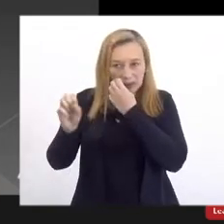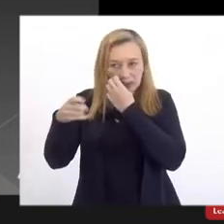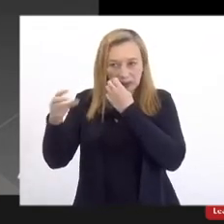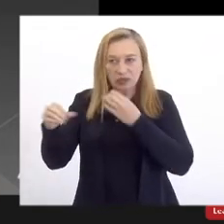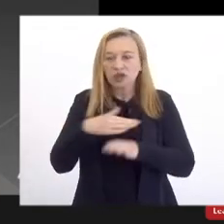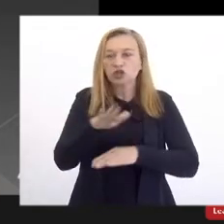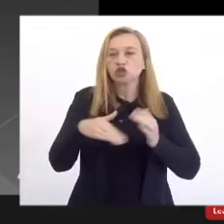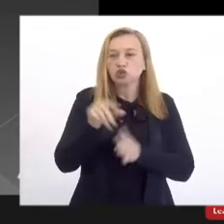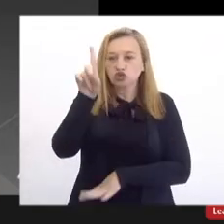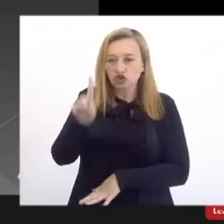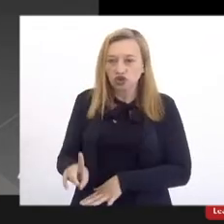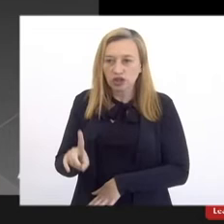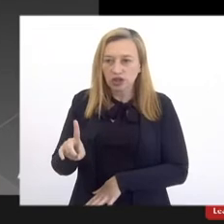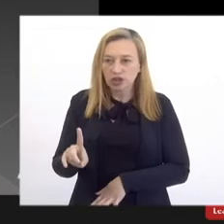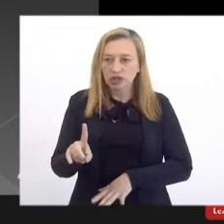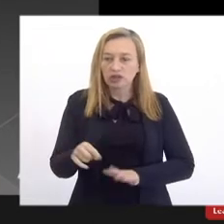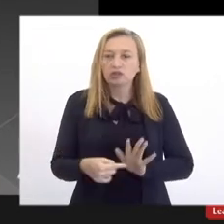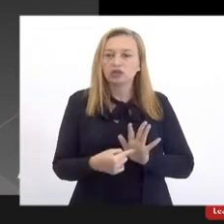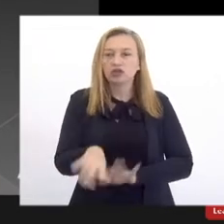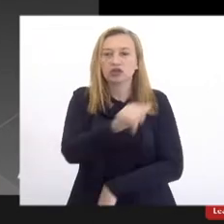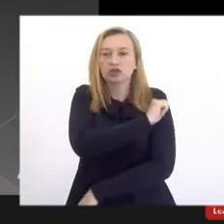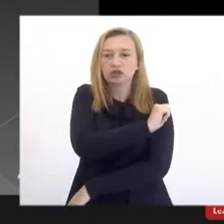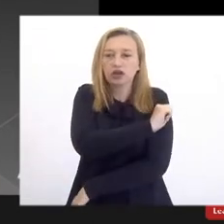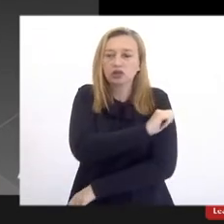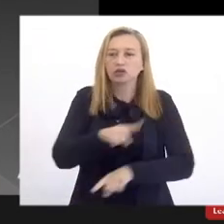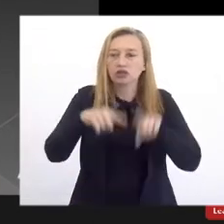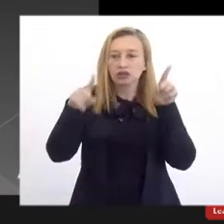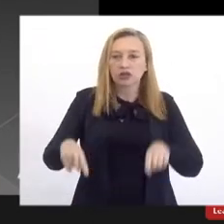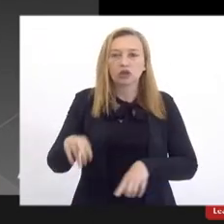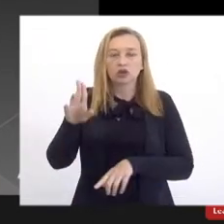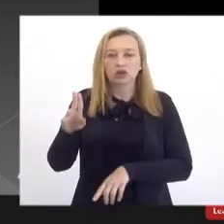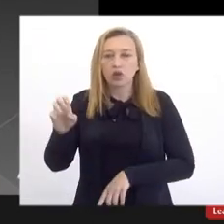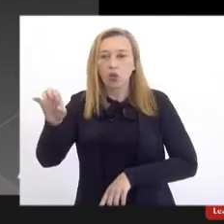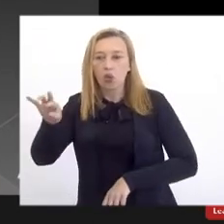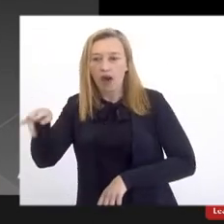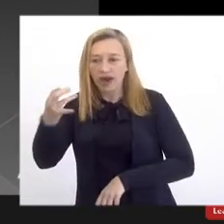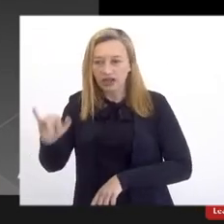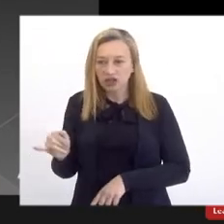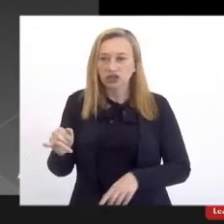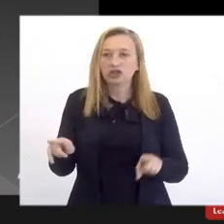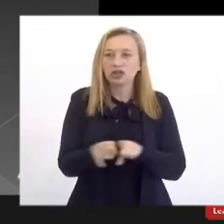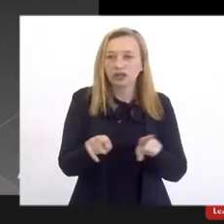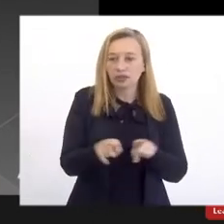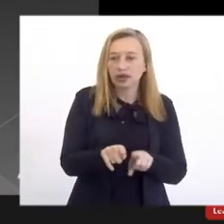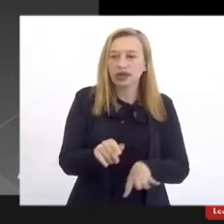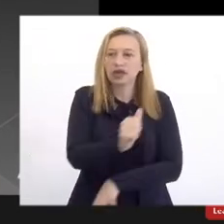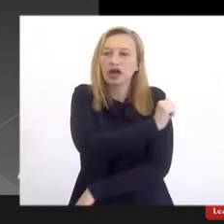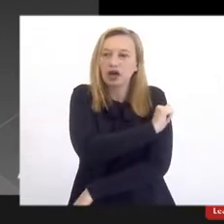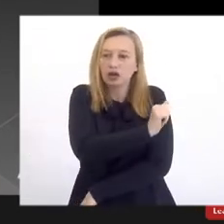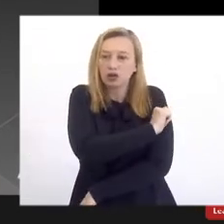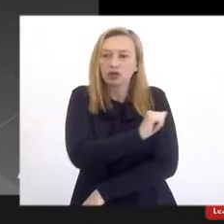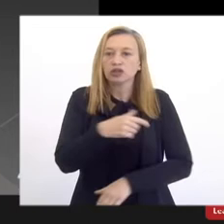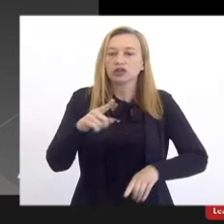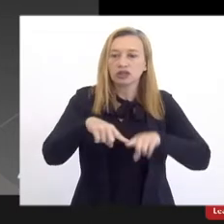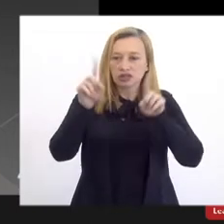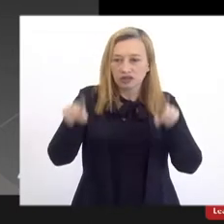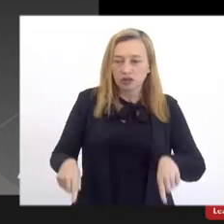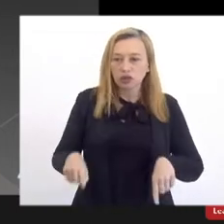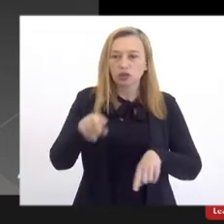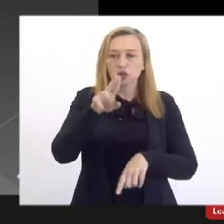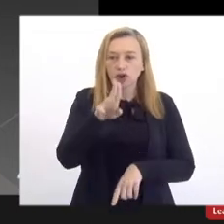aplicados aos estudantes e servidores da UERJ, aos estudantes e servidores oriundos da UESO, quando